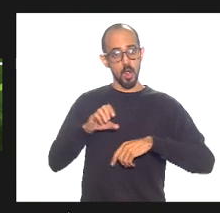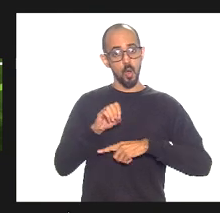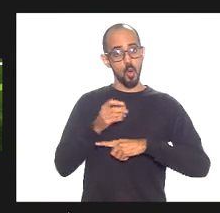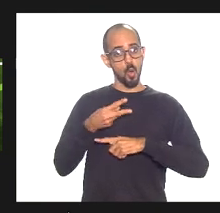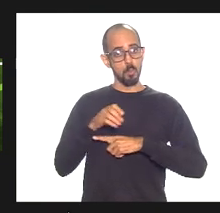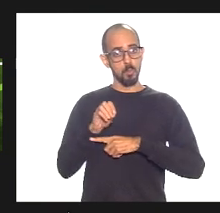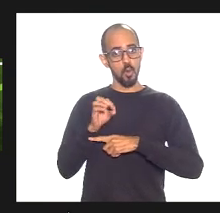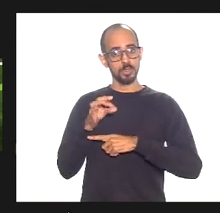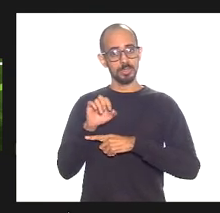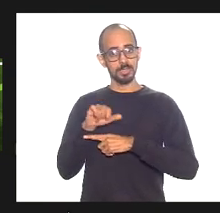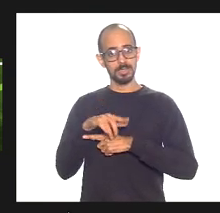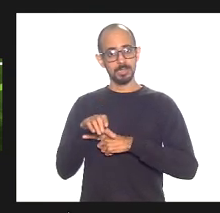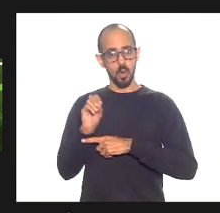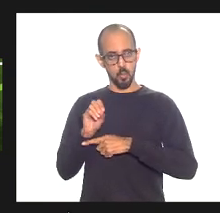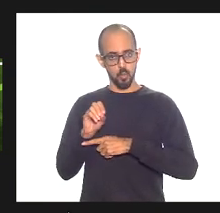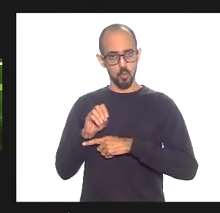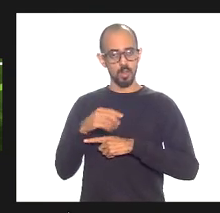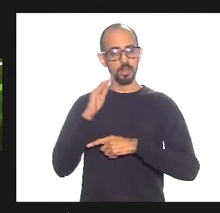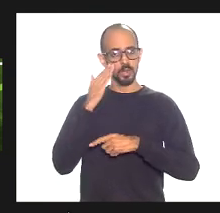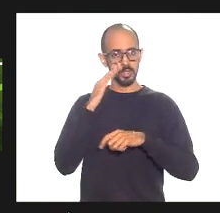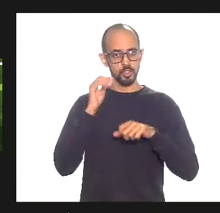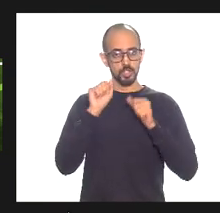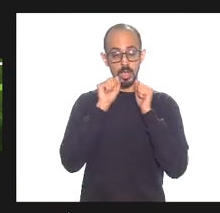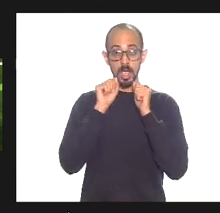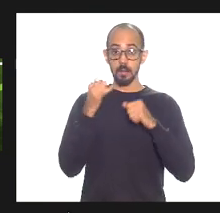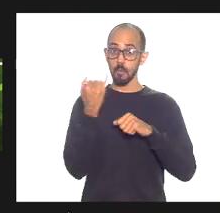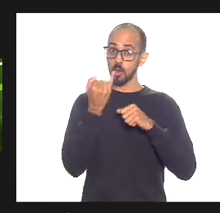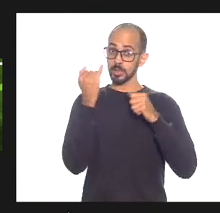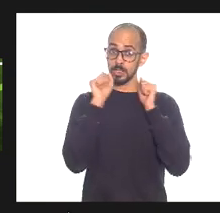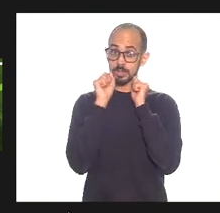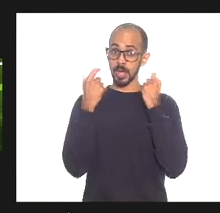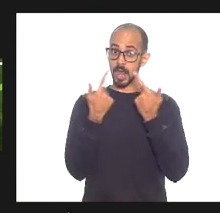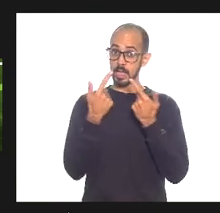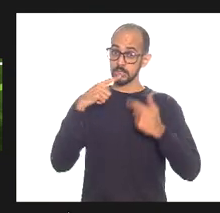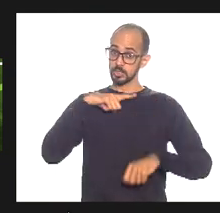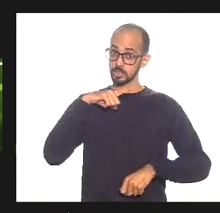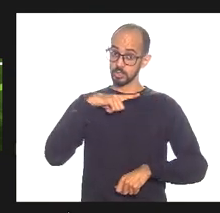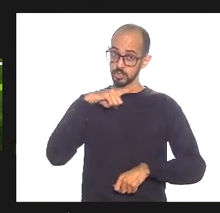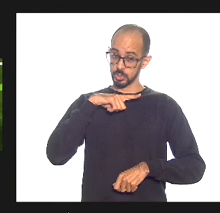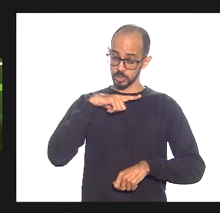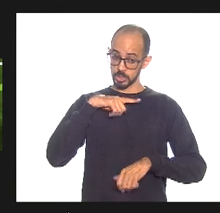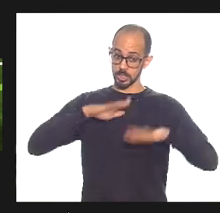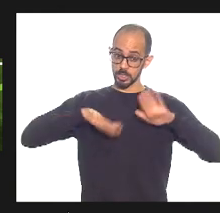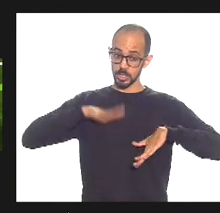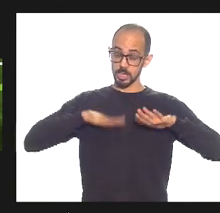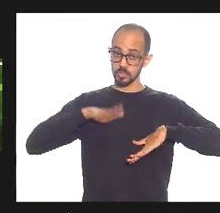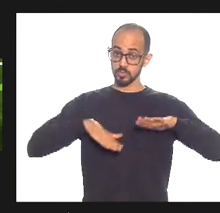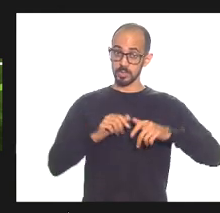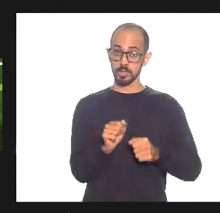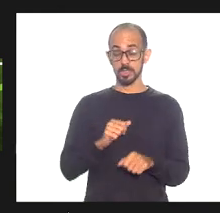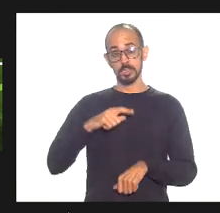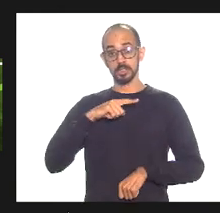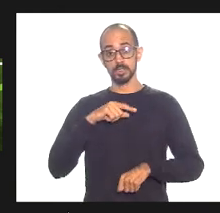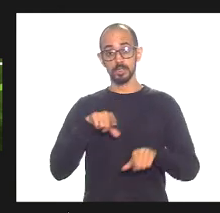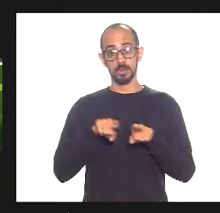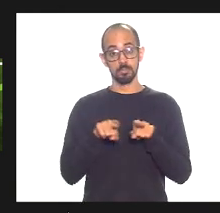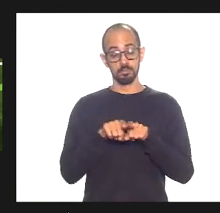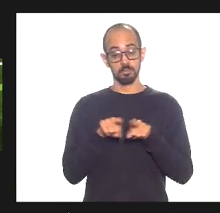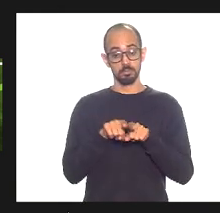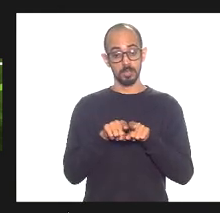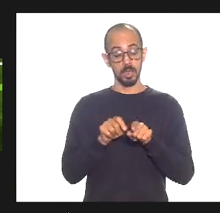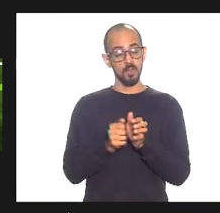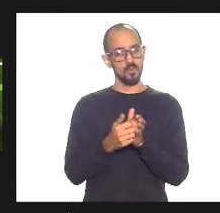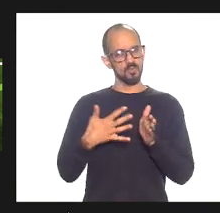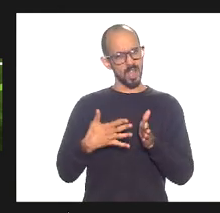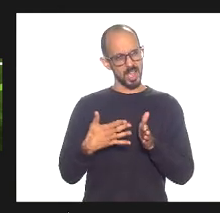entendi como a importância que a LERJ tinha e ela muitas vezes inclusive muitos dos que